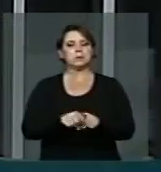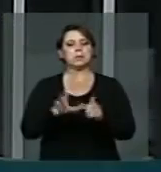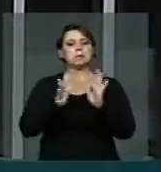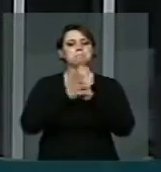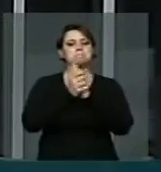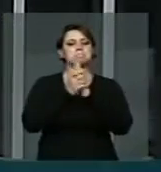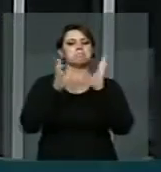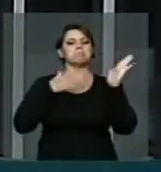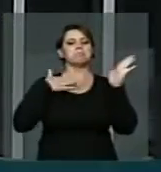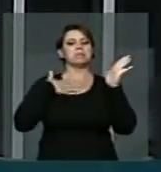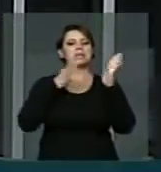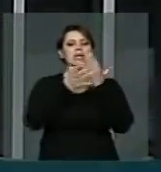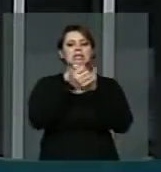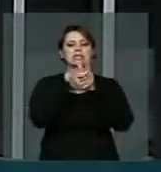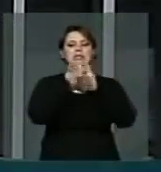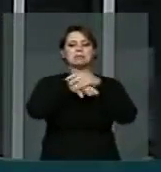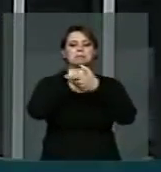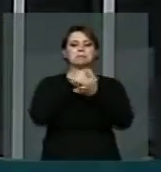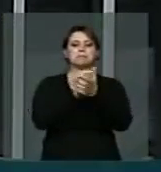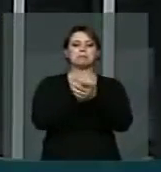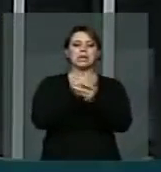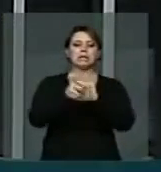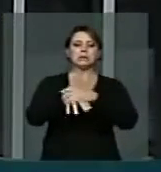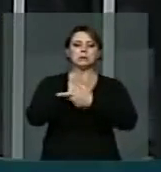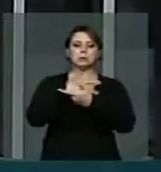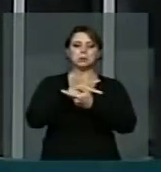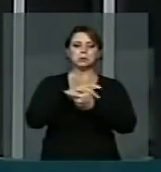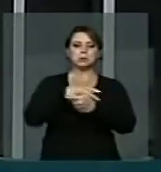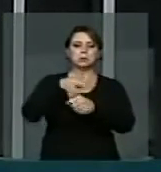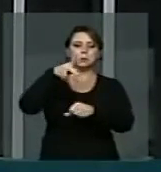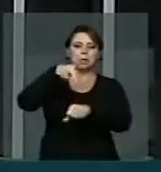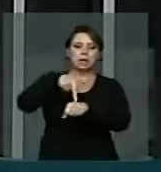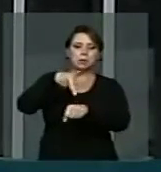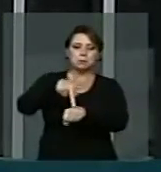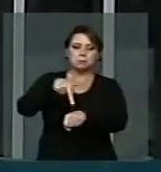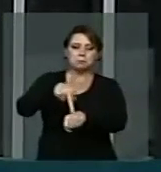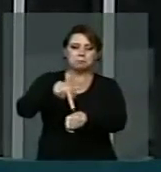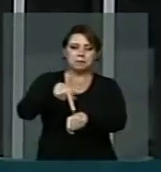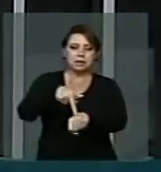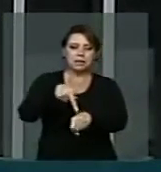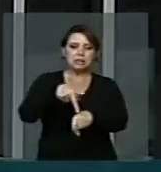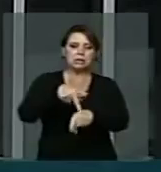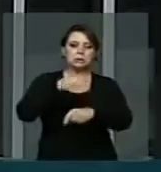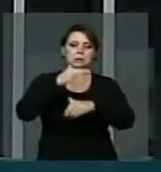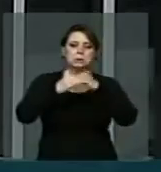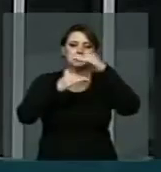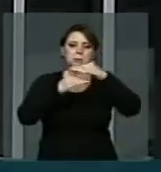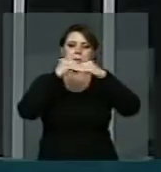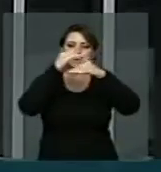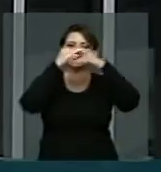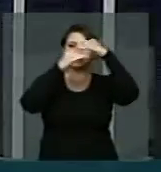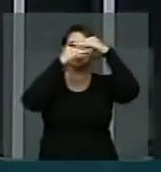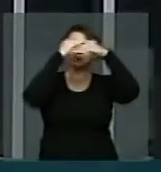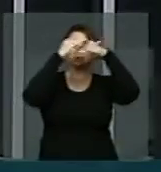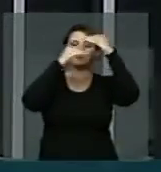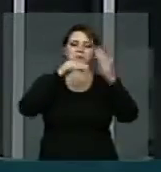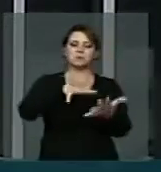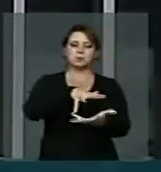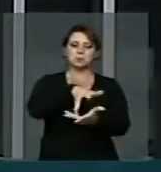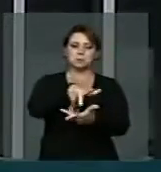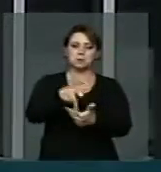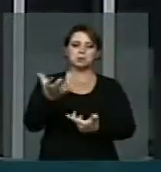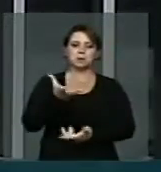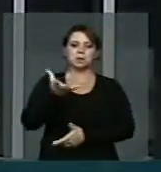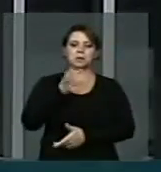mãos colocaram pedras nos alicerces do mundo, mereço meu pedaço de pão, quero e vou